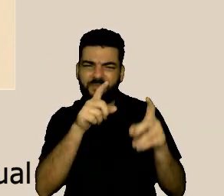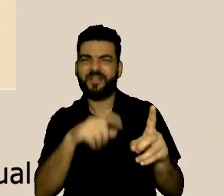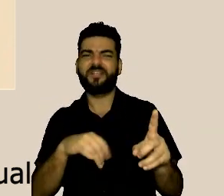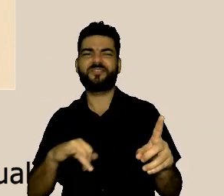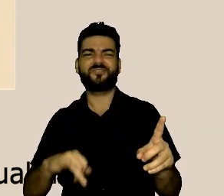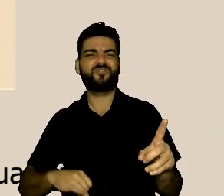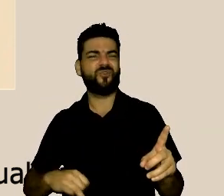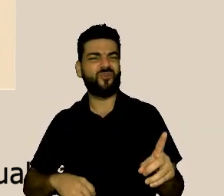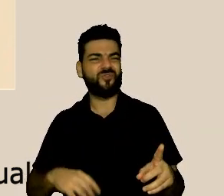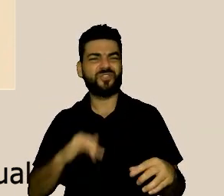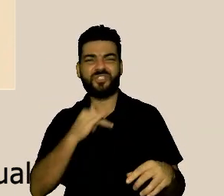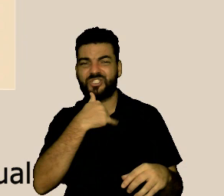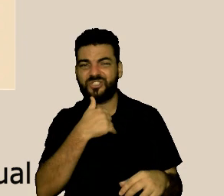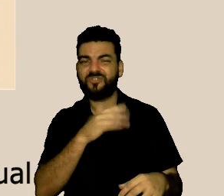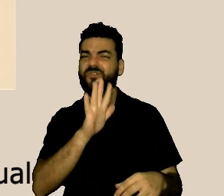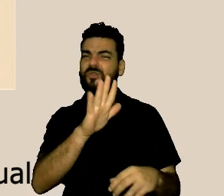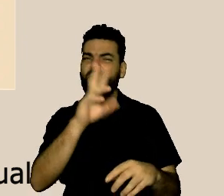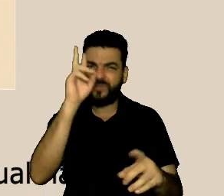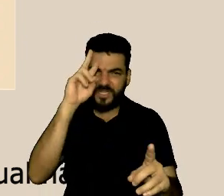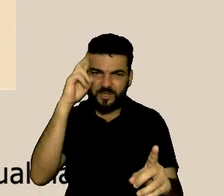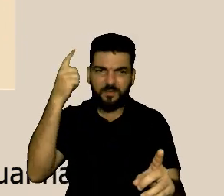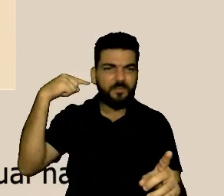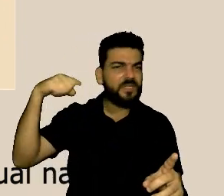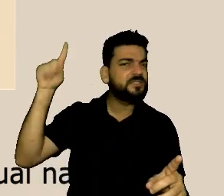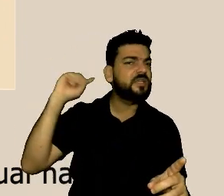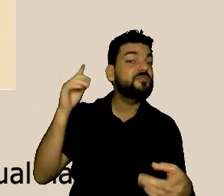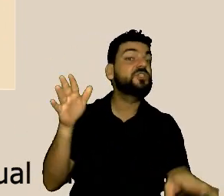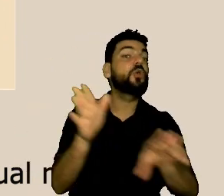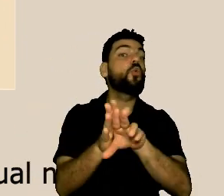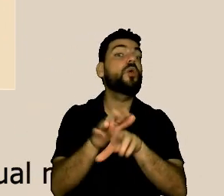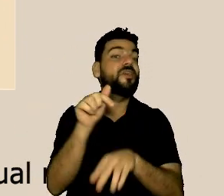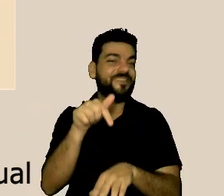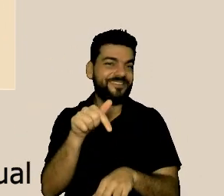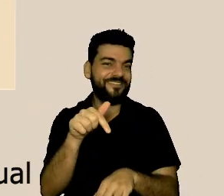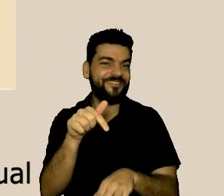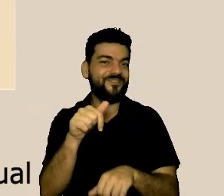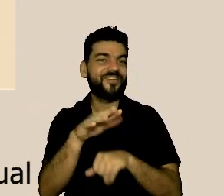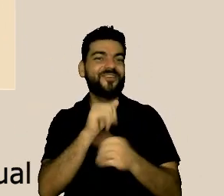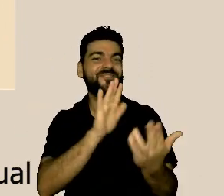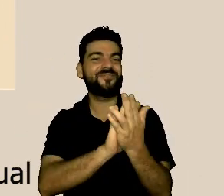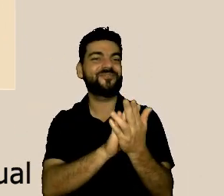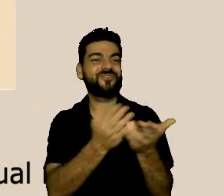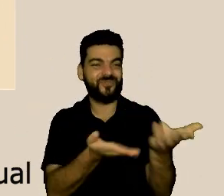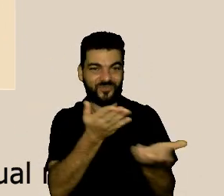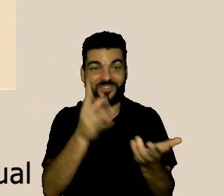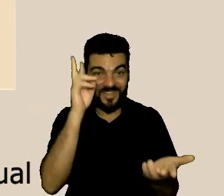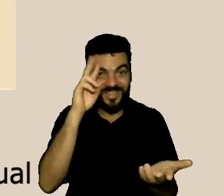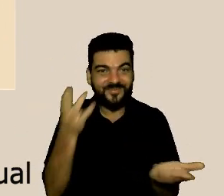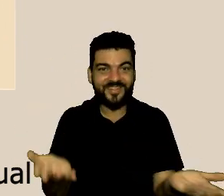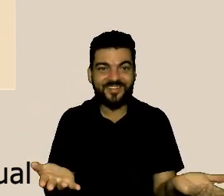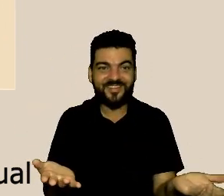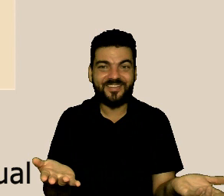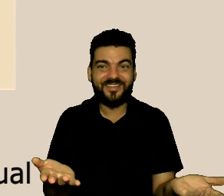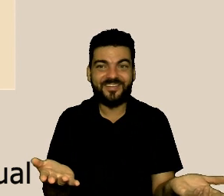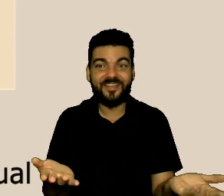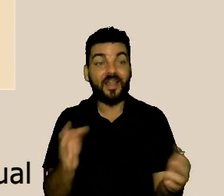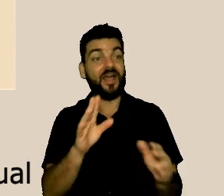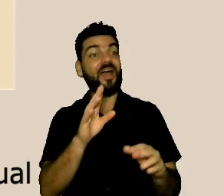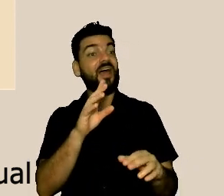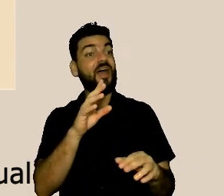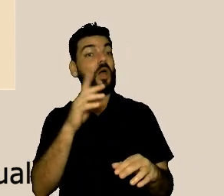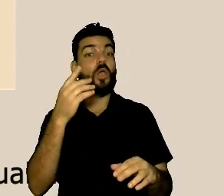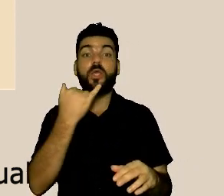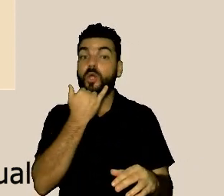fragilizada eu falo para ela você lembra quando você entrou fui eu que fiz seu processo seletivo daí a pessoa fala não